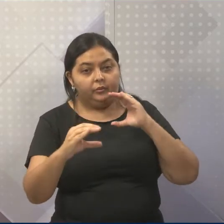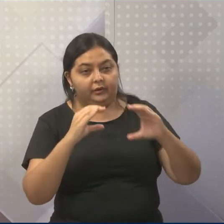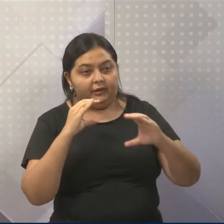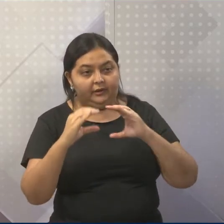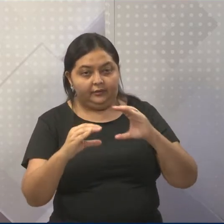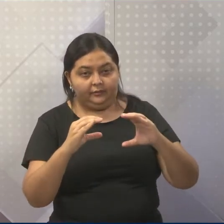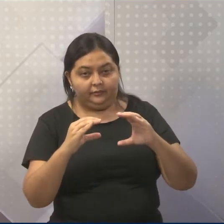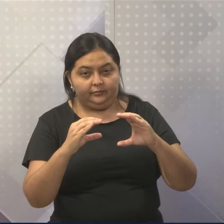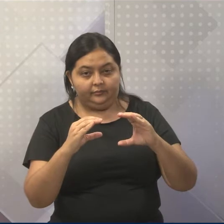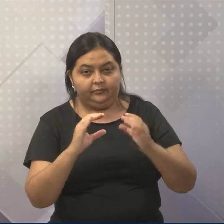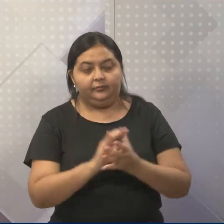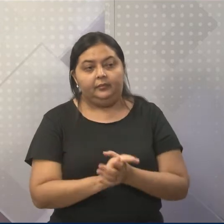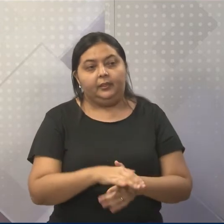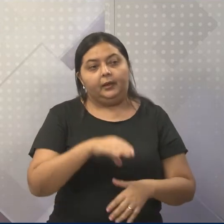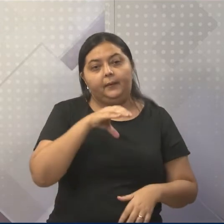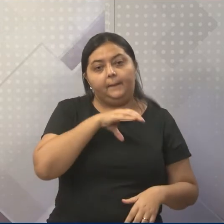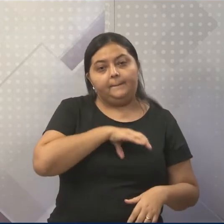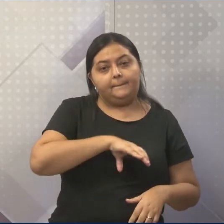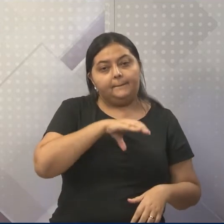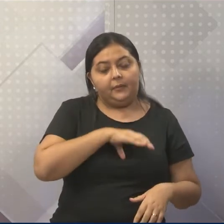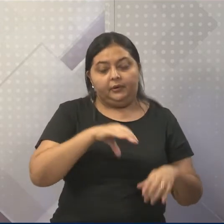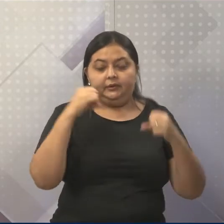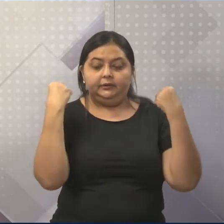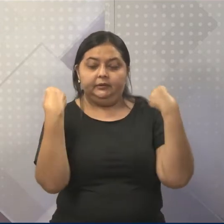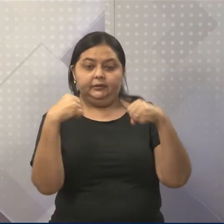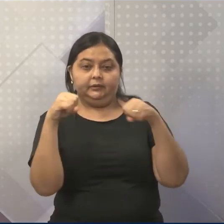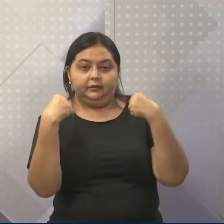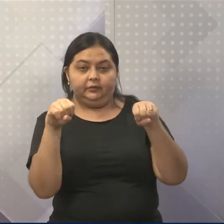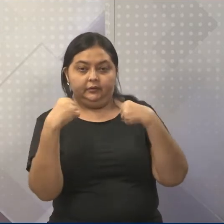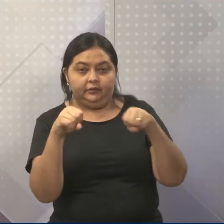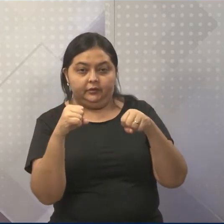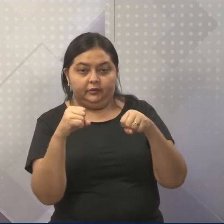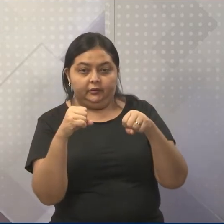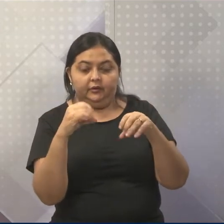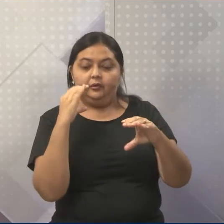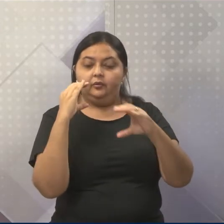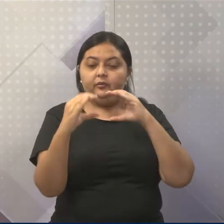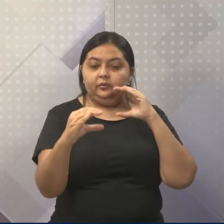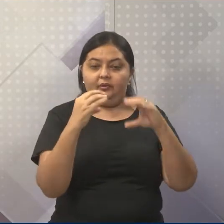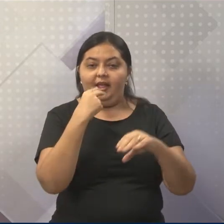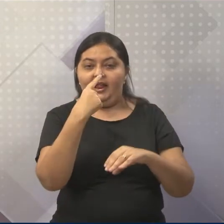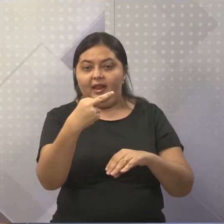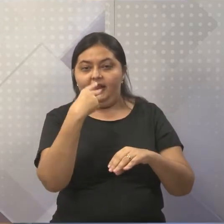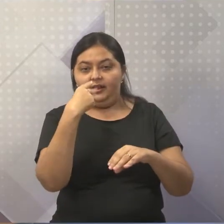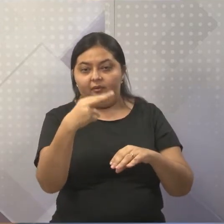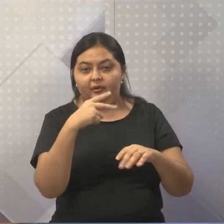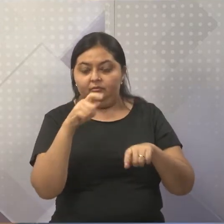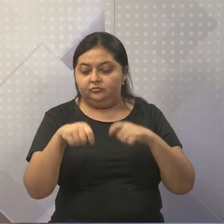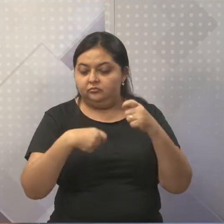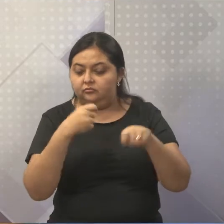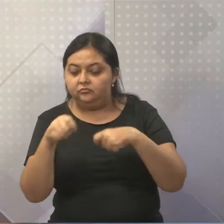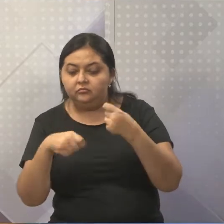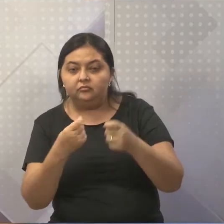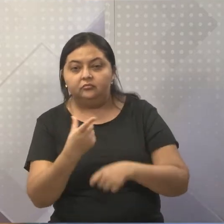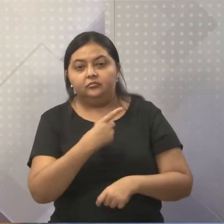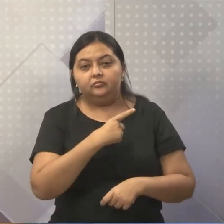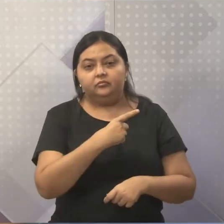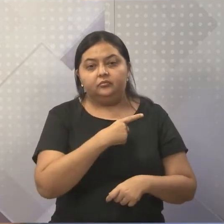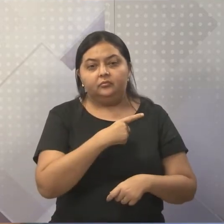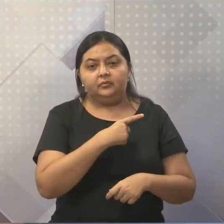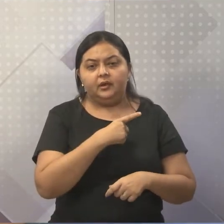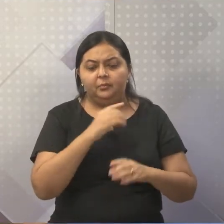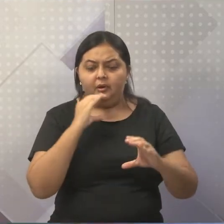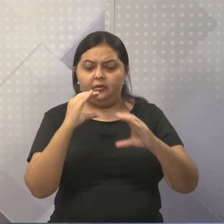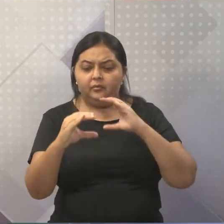comunicar. Português e educação física estão dentro do mesmo código de linguagens e sinais. Mas, quais são os elementos